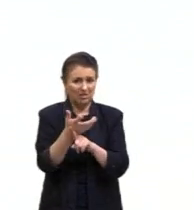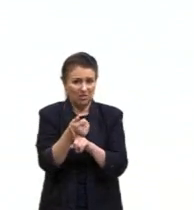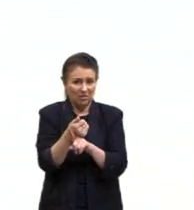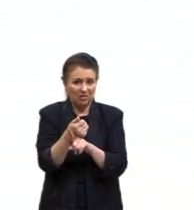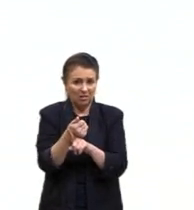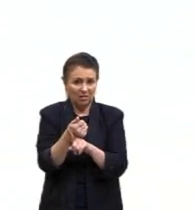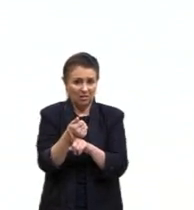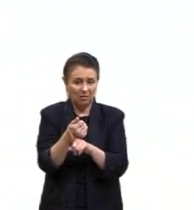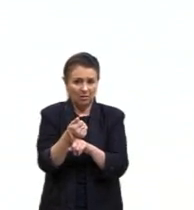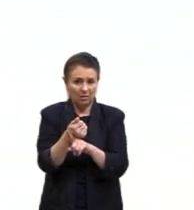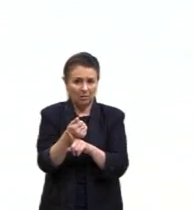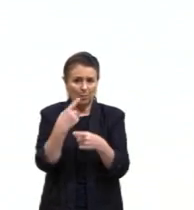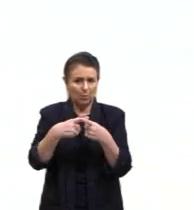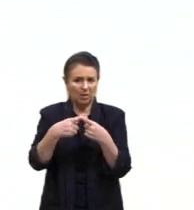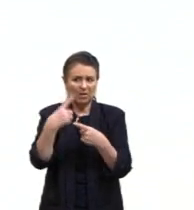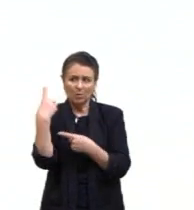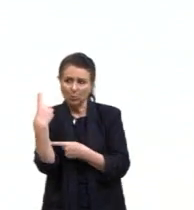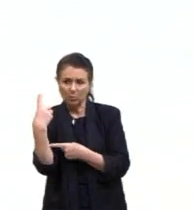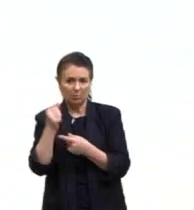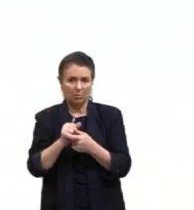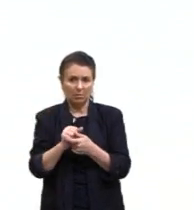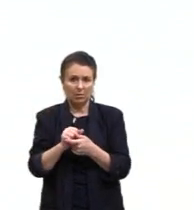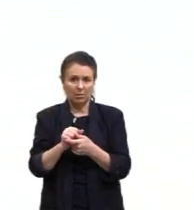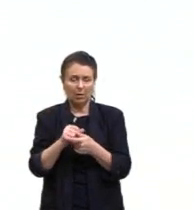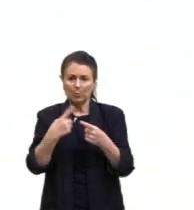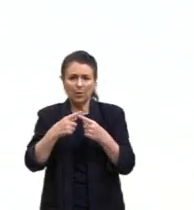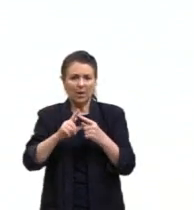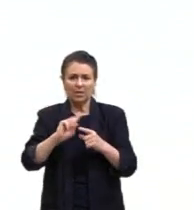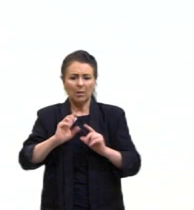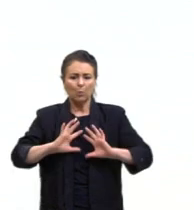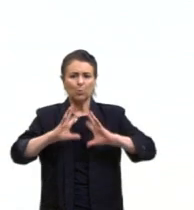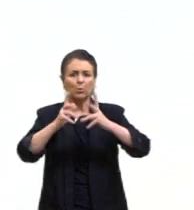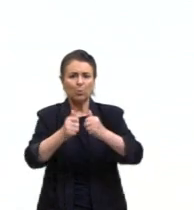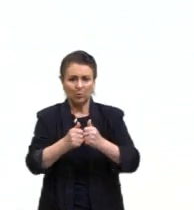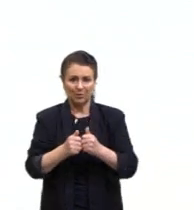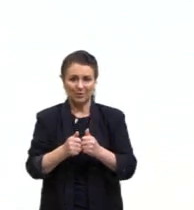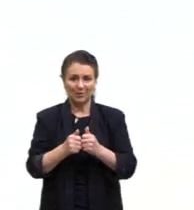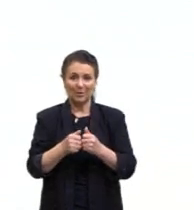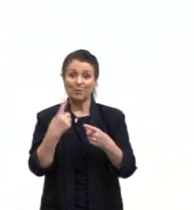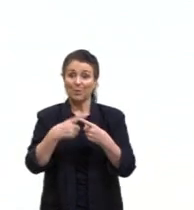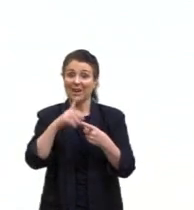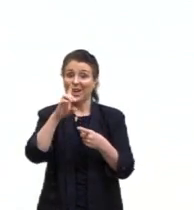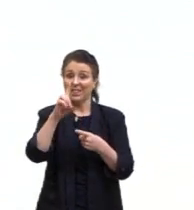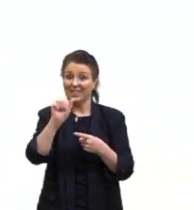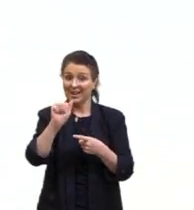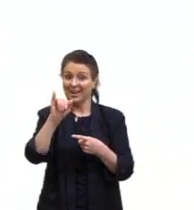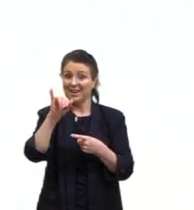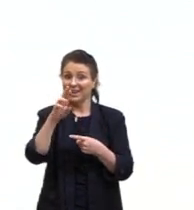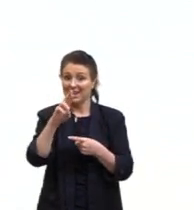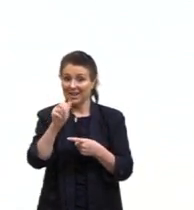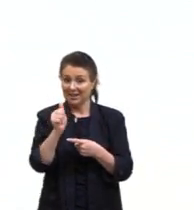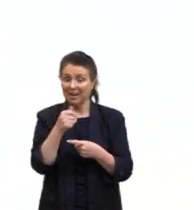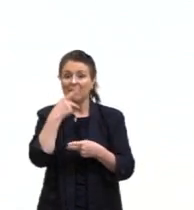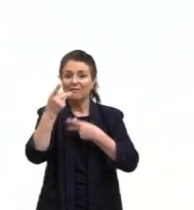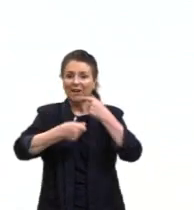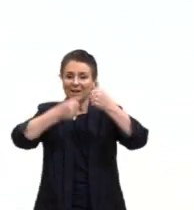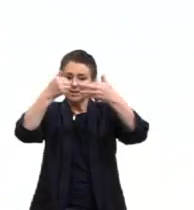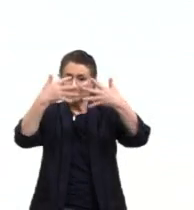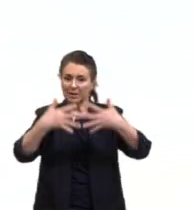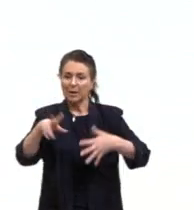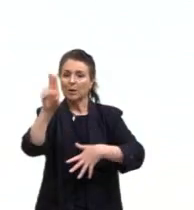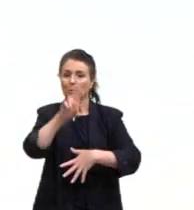por que tem um artista na Bienal? Por que não são todos que estão? Justamente, a Dayara, ela fala dessa coisa de quando ela passa a usar